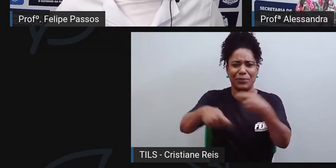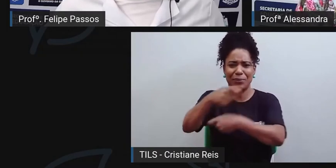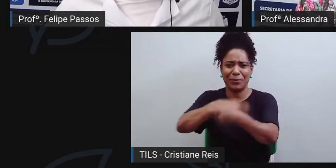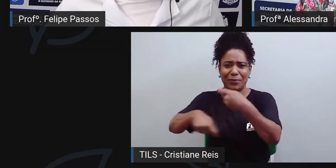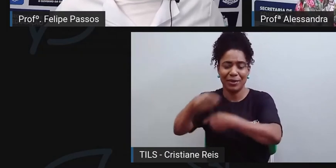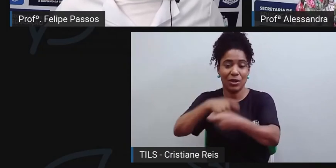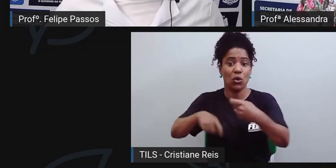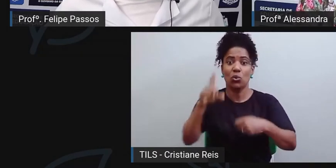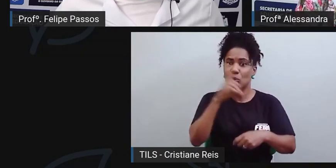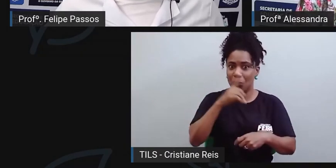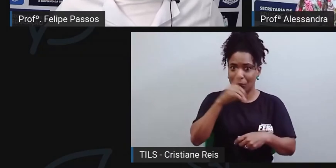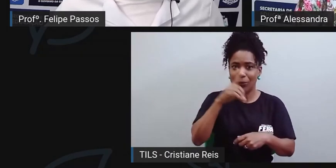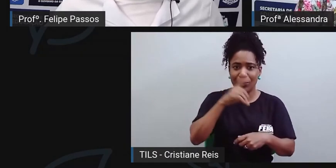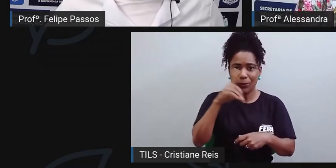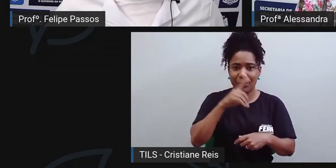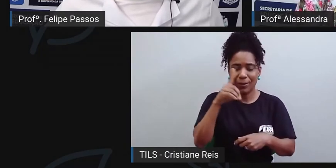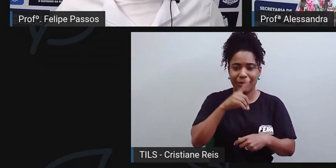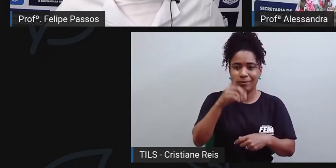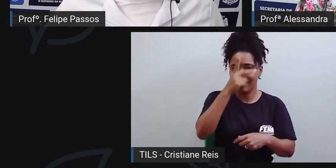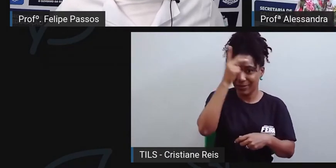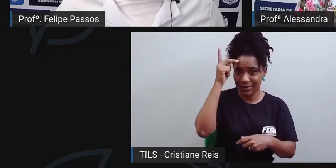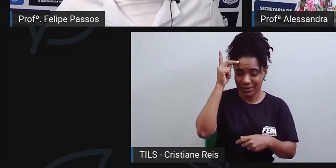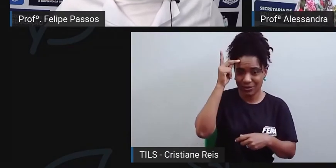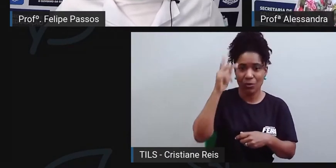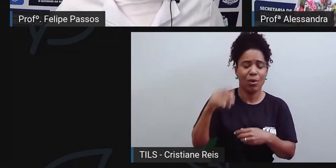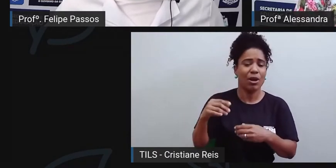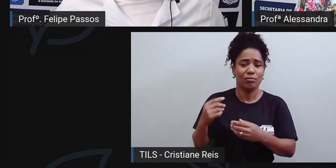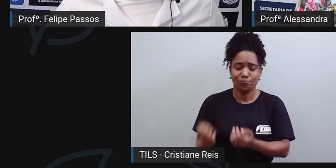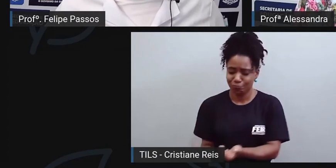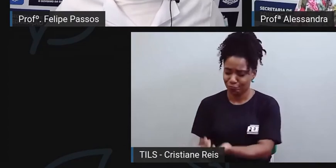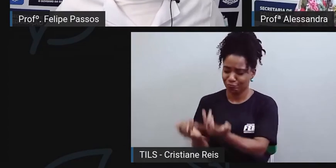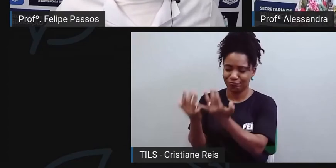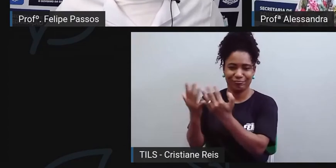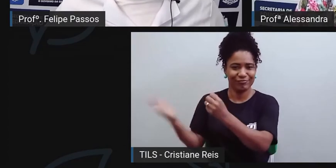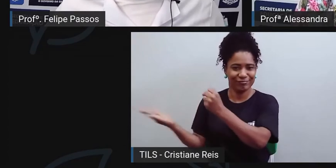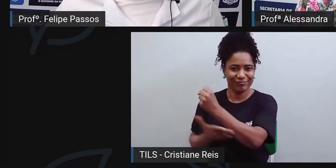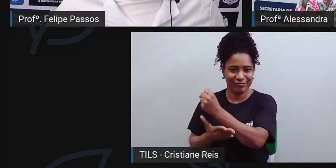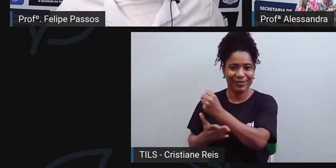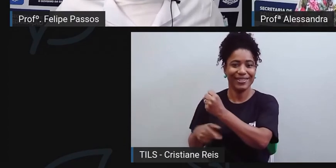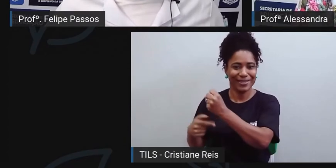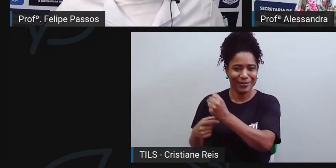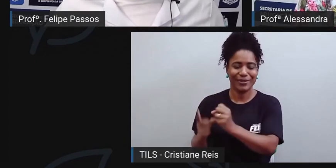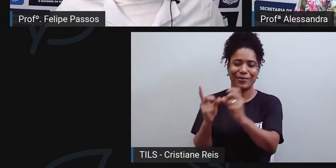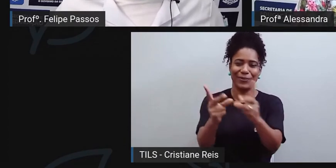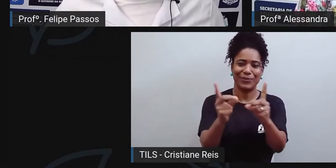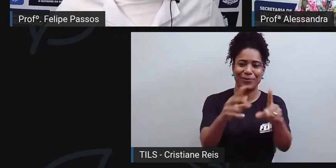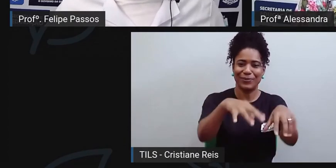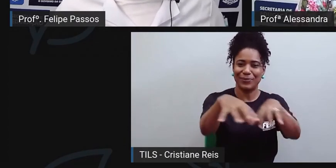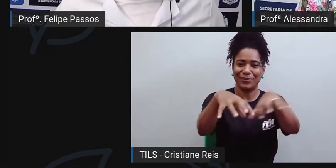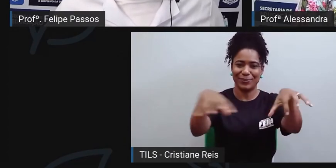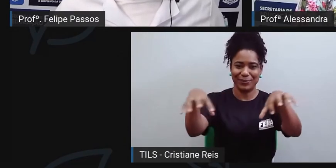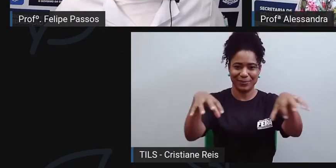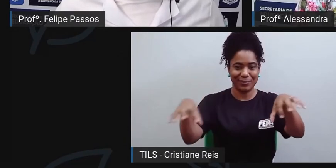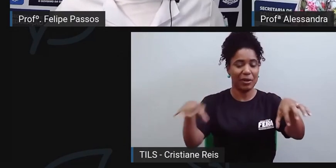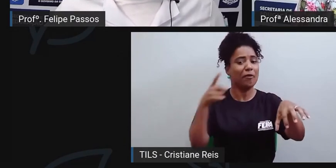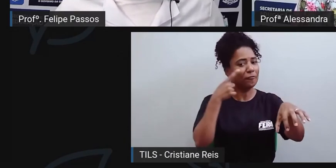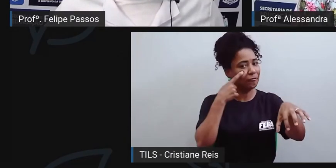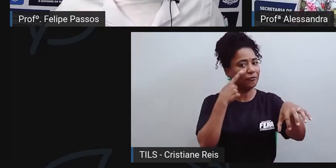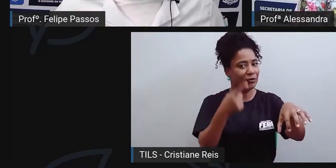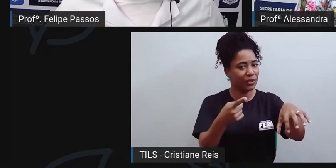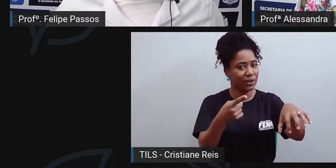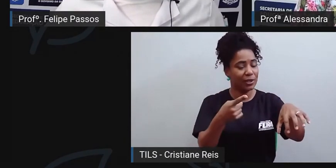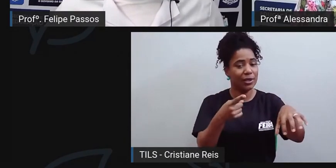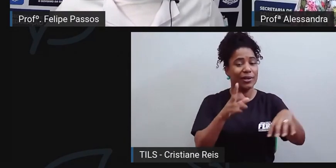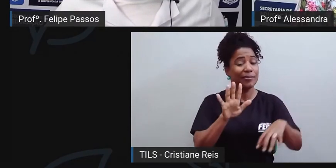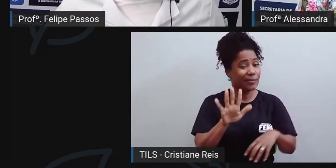os domingos, você vai encontrar muita gente da agricultura familiar comercializando. Mas, infelizmente, isso não garante